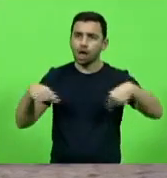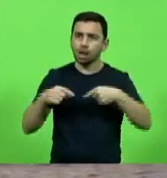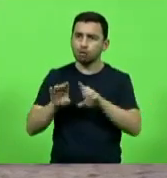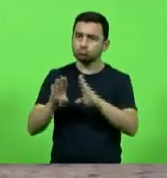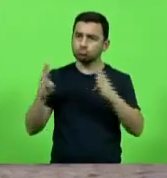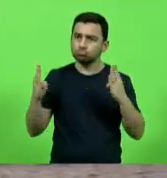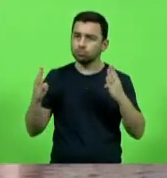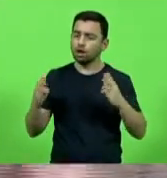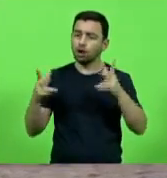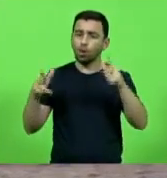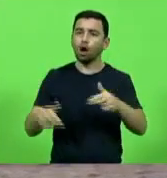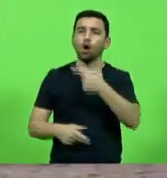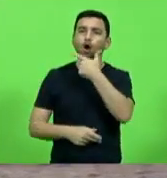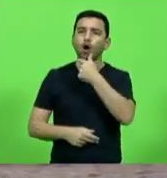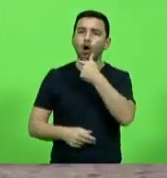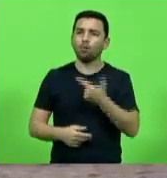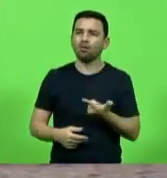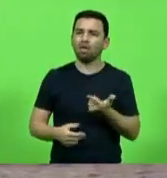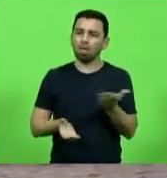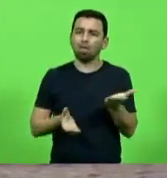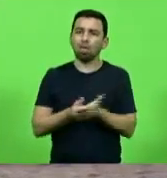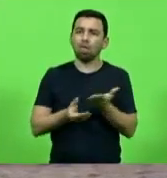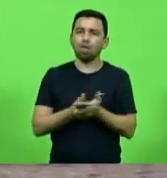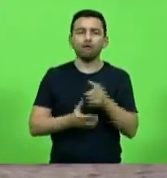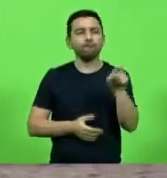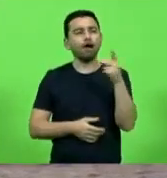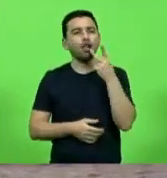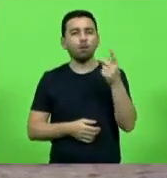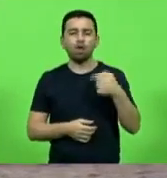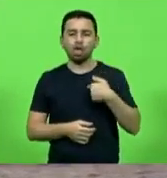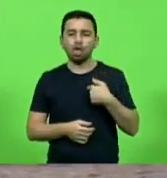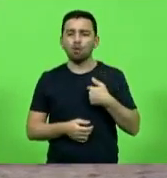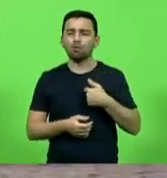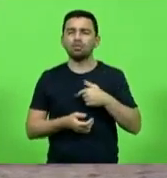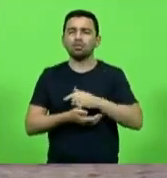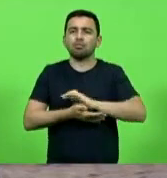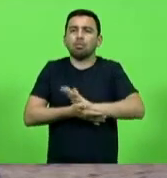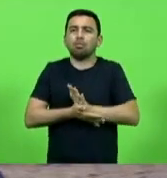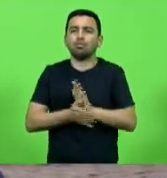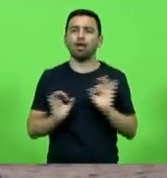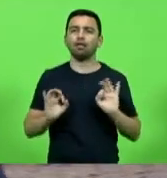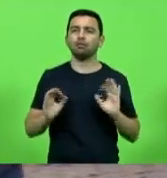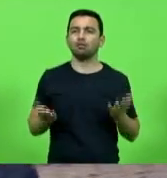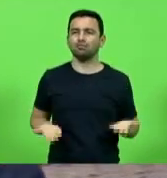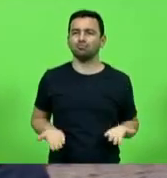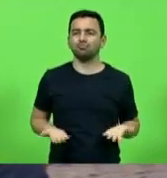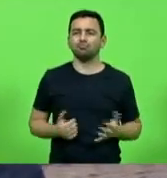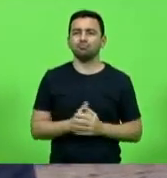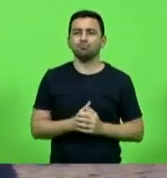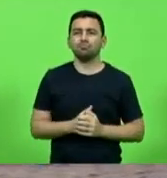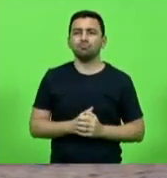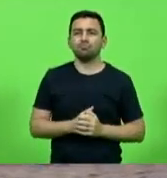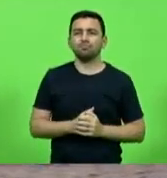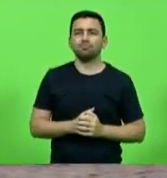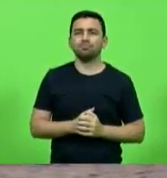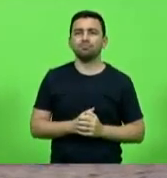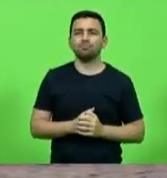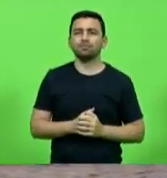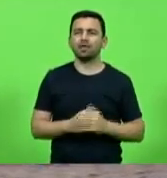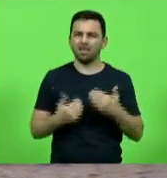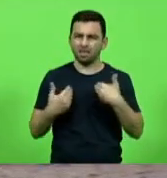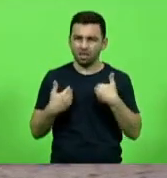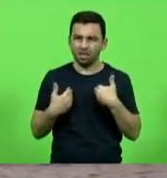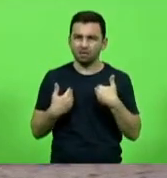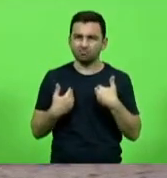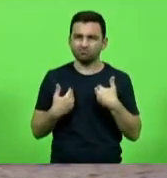macho. É processinho porque chamou de energúmen. Enfim, será que eu fiz, será que eu fui